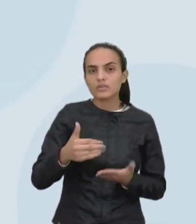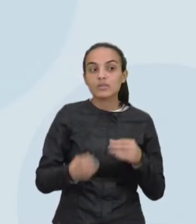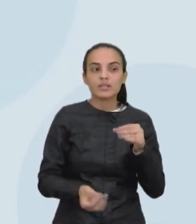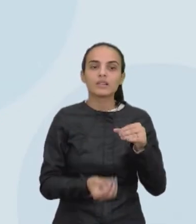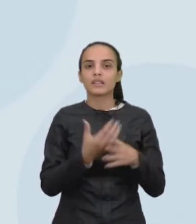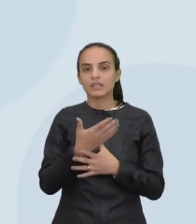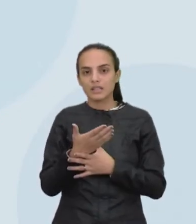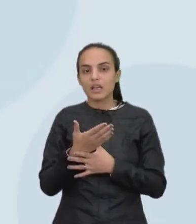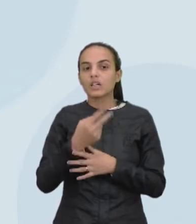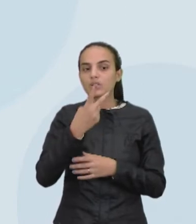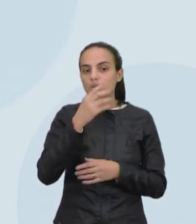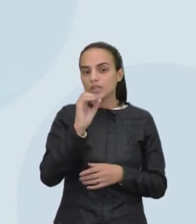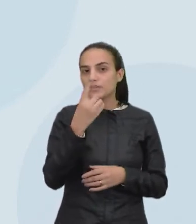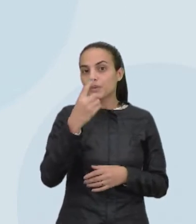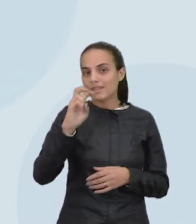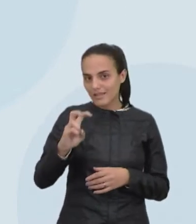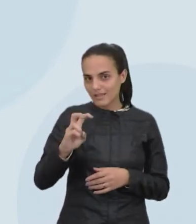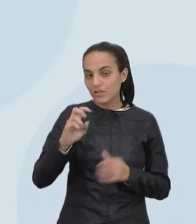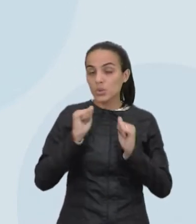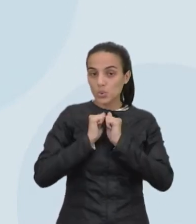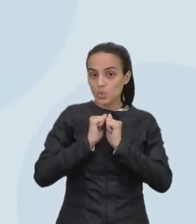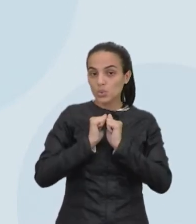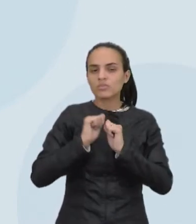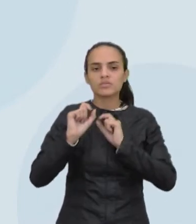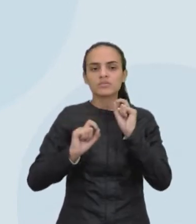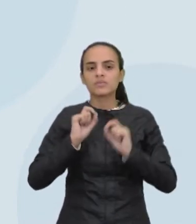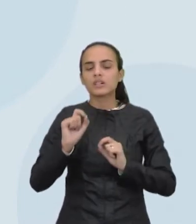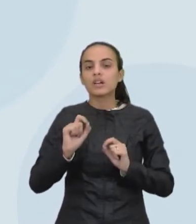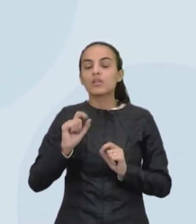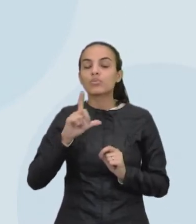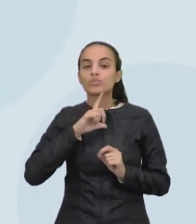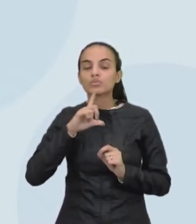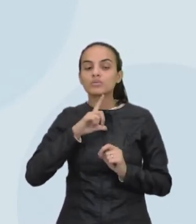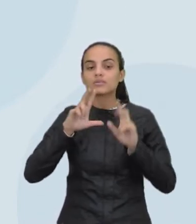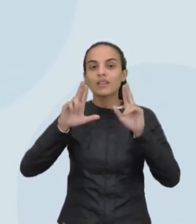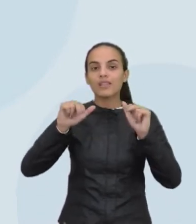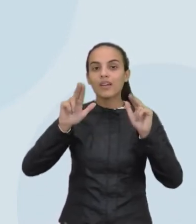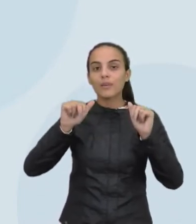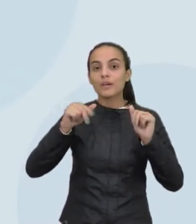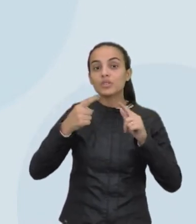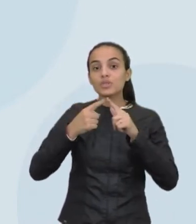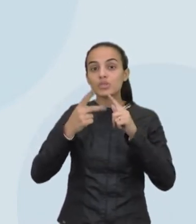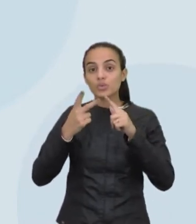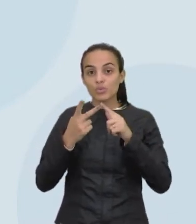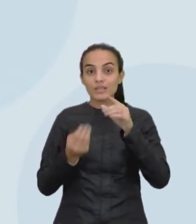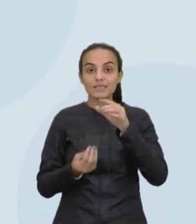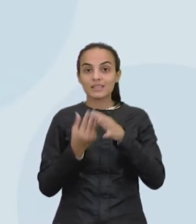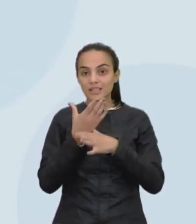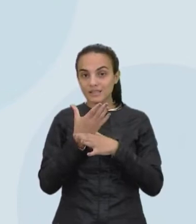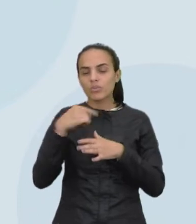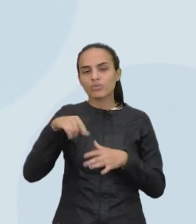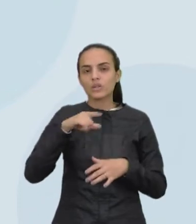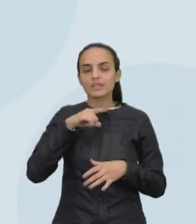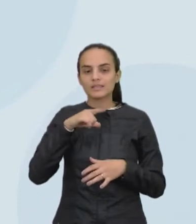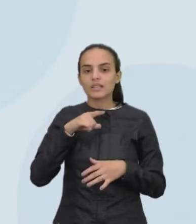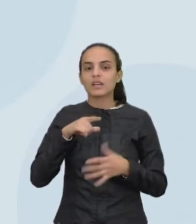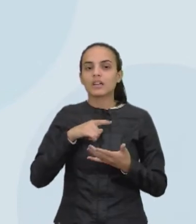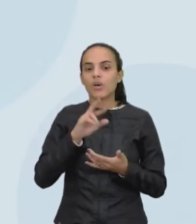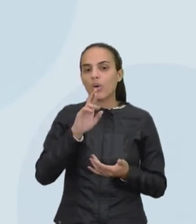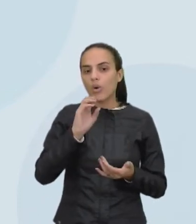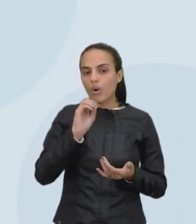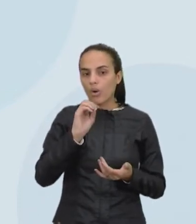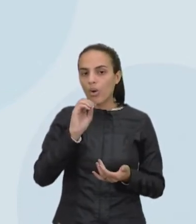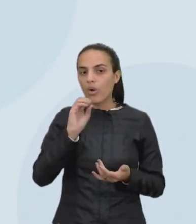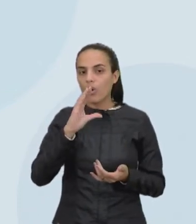2015, juntamente ali, olha, com a questão de duas fundações, né, a gente tem ali, olha, a Rockefeller